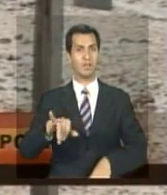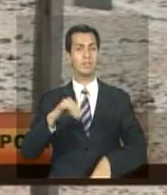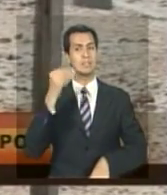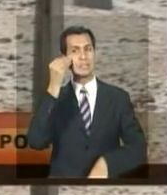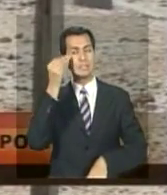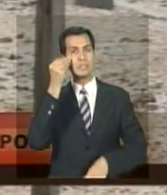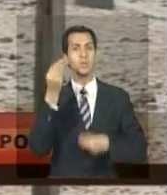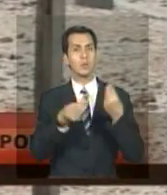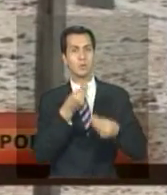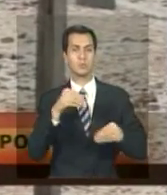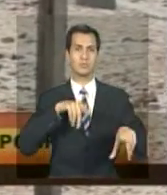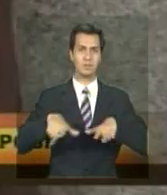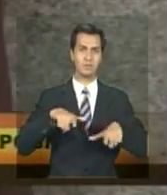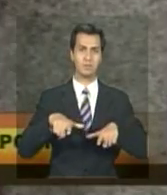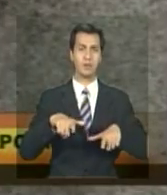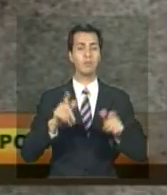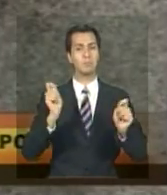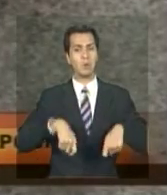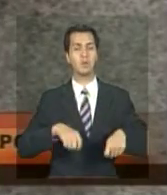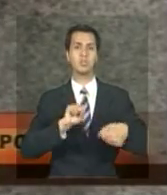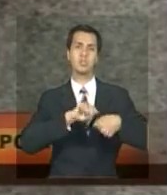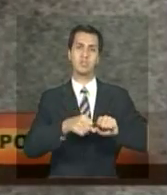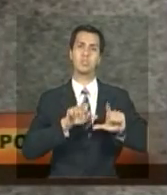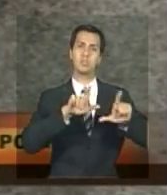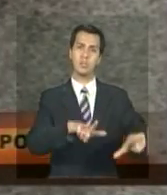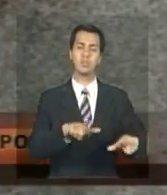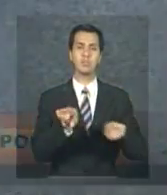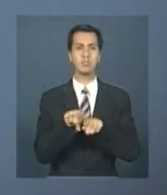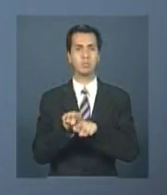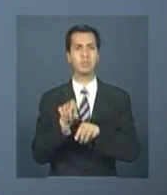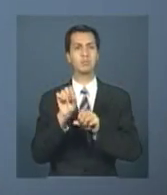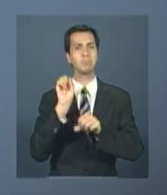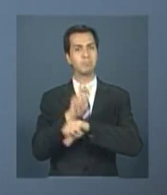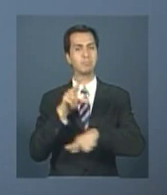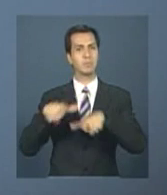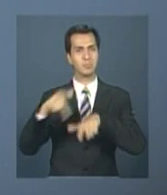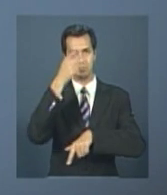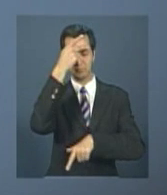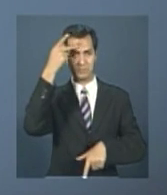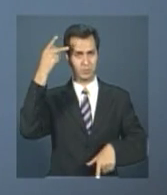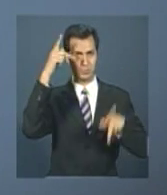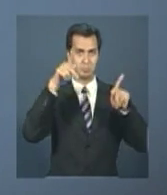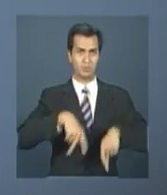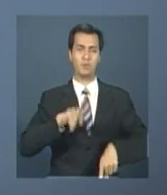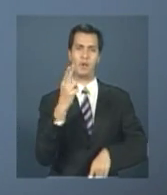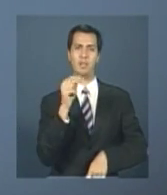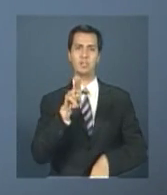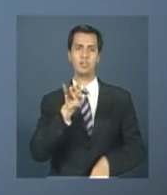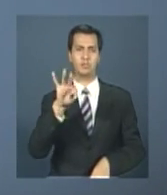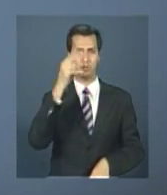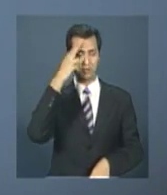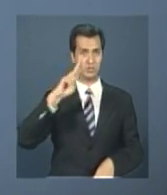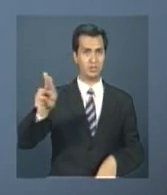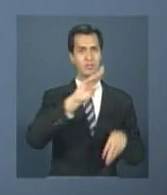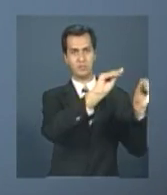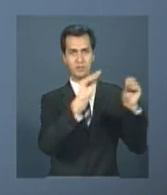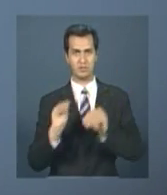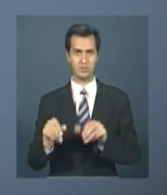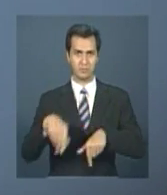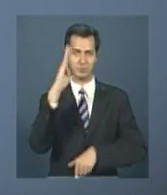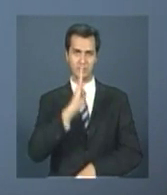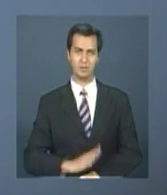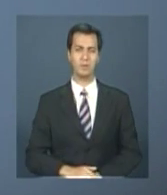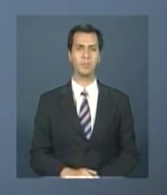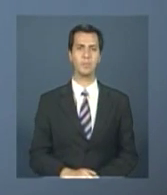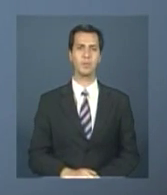de oferecer formação profissional e emprego para os haitianos. O Haiti ocupa parte da Ilha Espanhola, uma área que